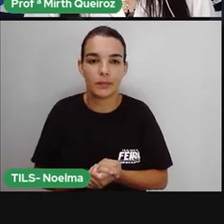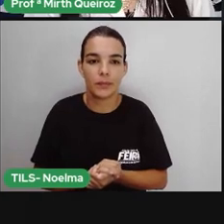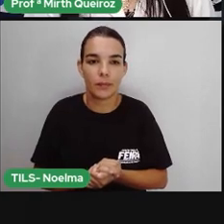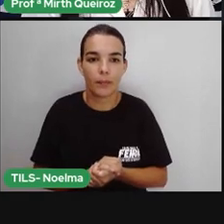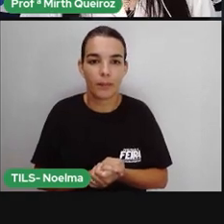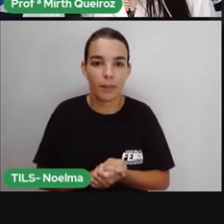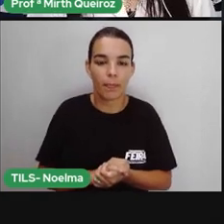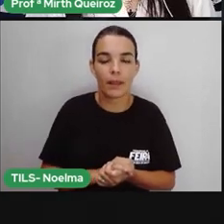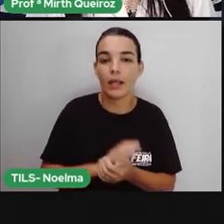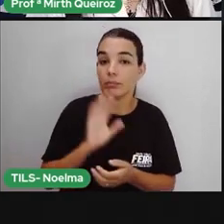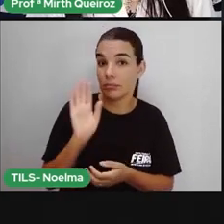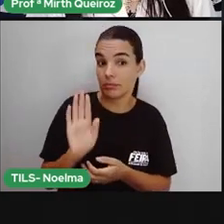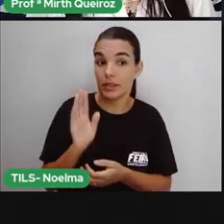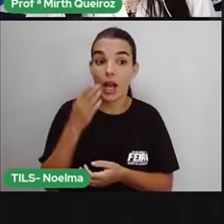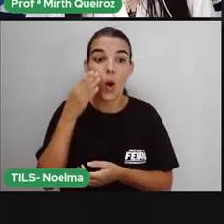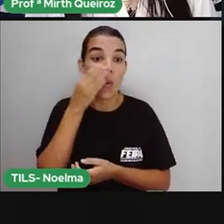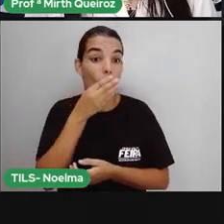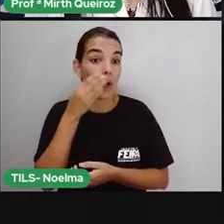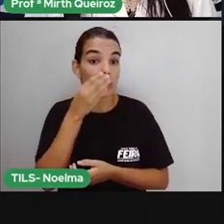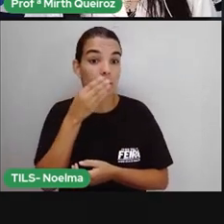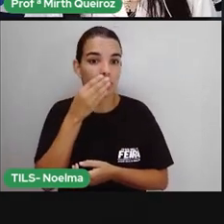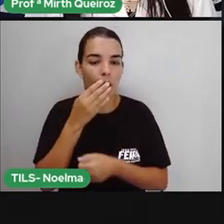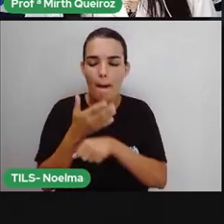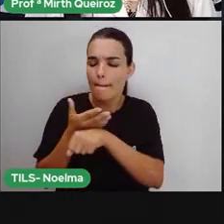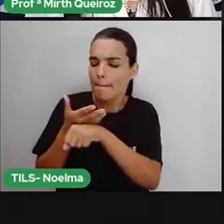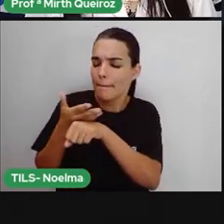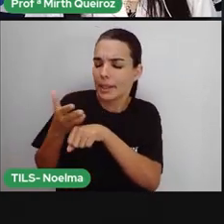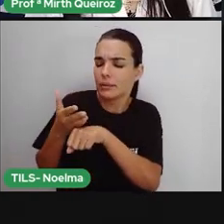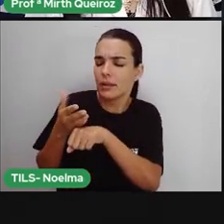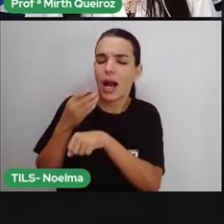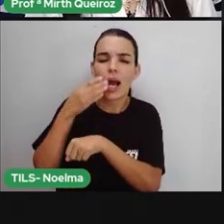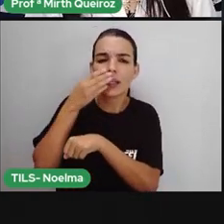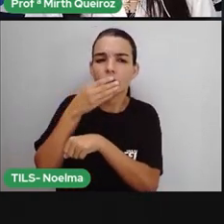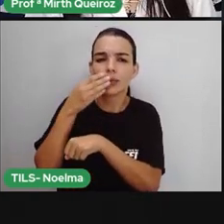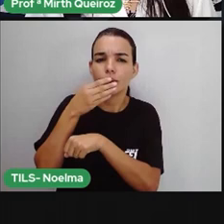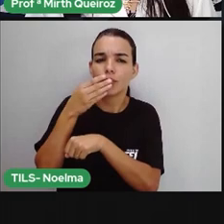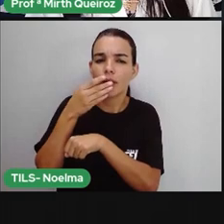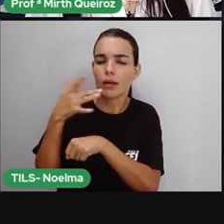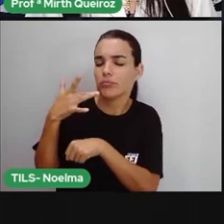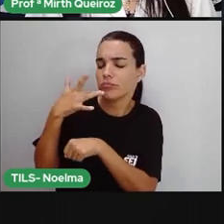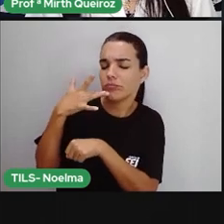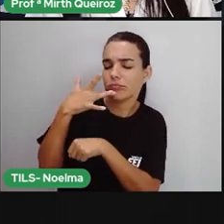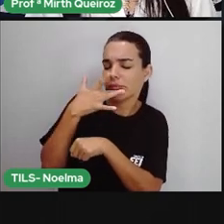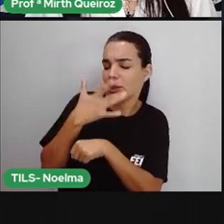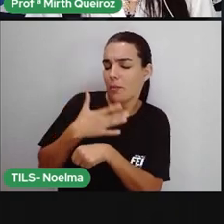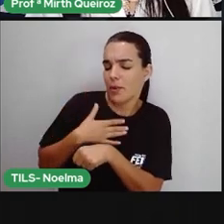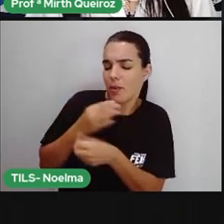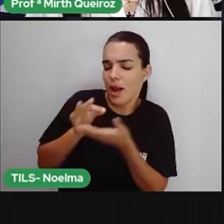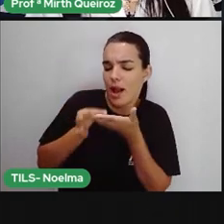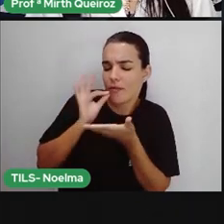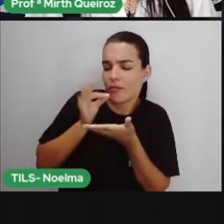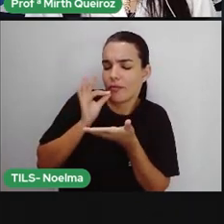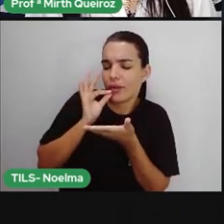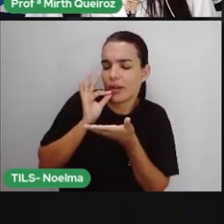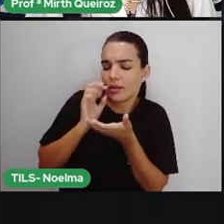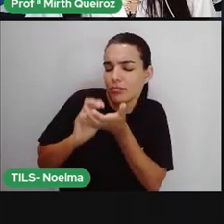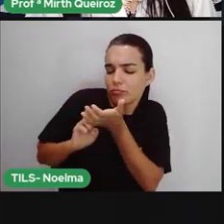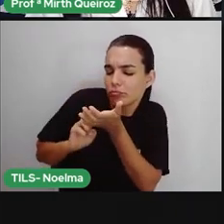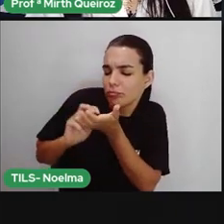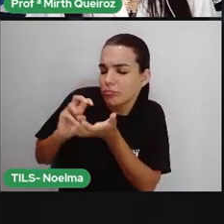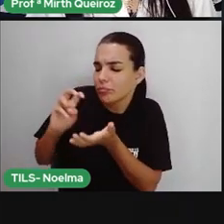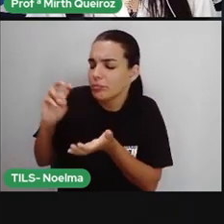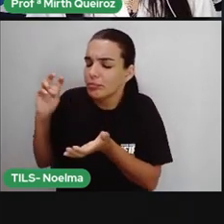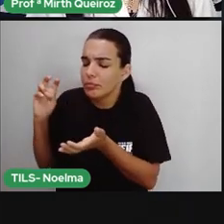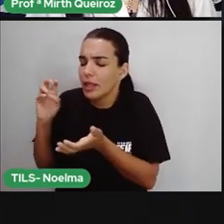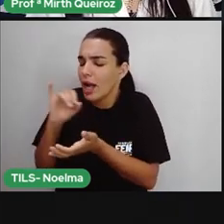O açúcar. O branco açúcar que adoçará meu café nesta manhã de Itanema não foi